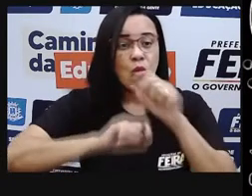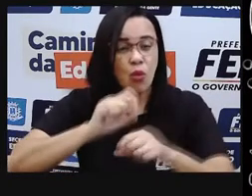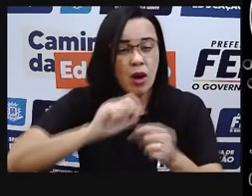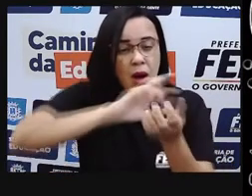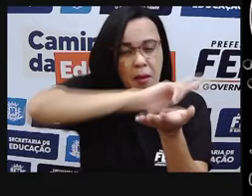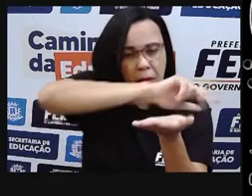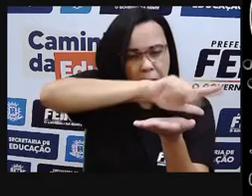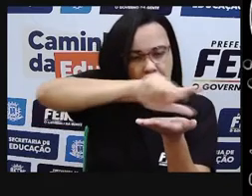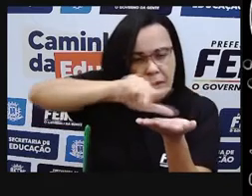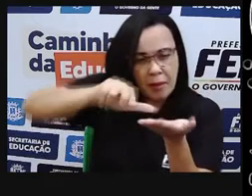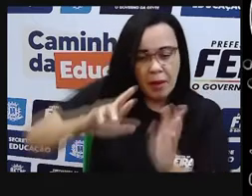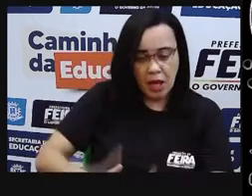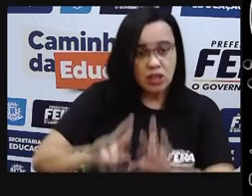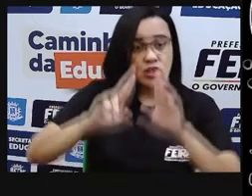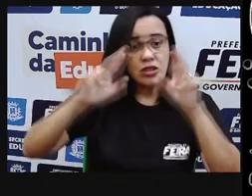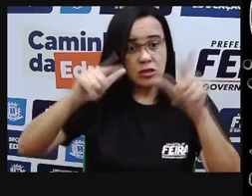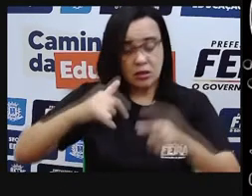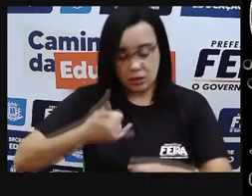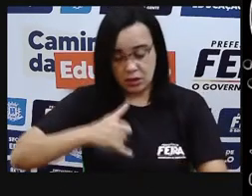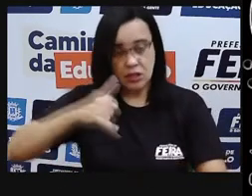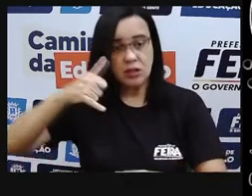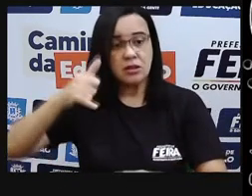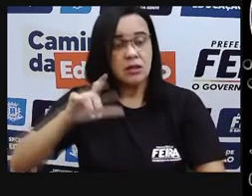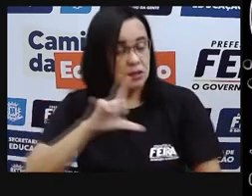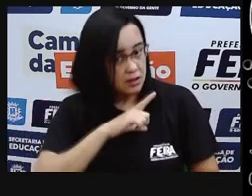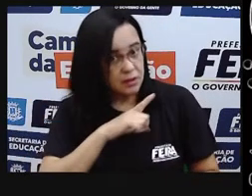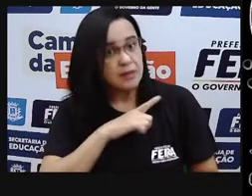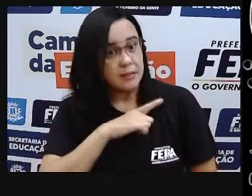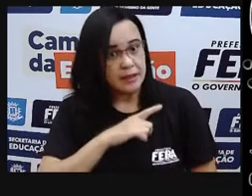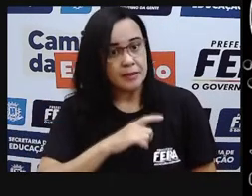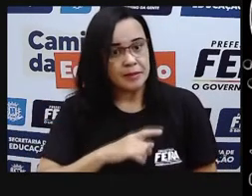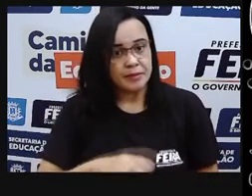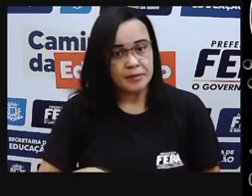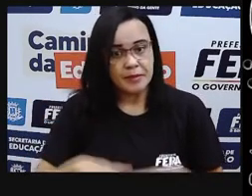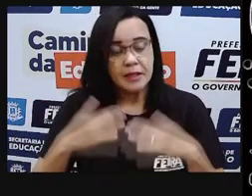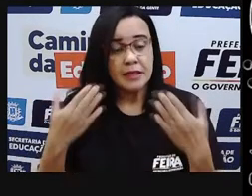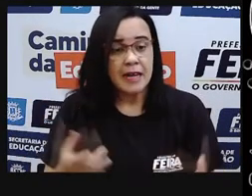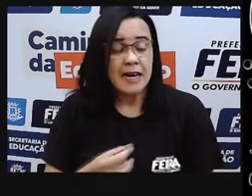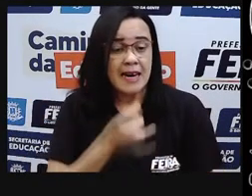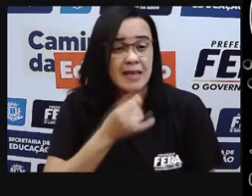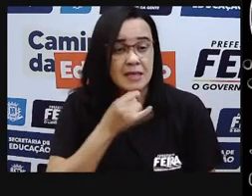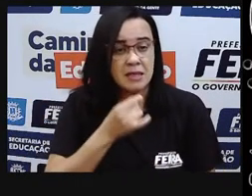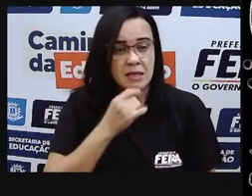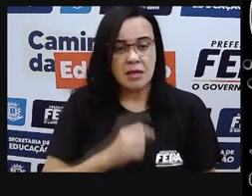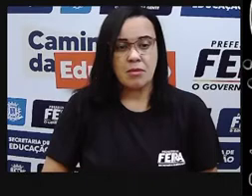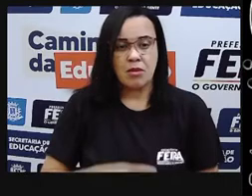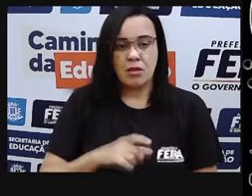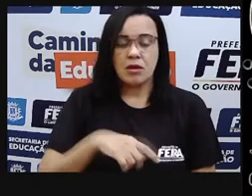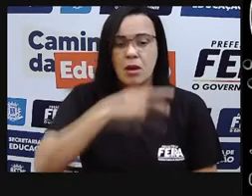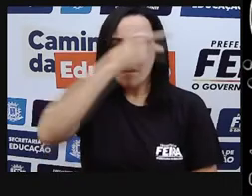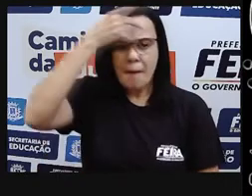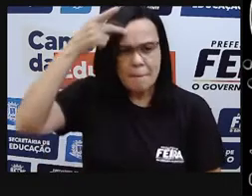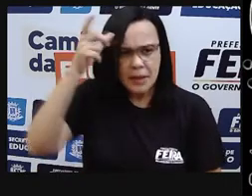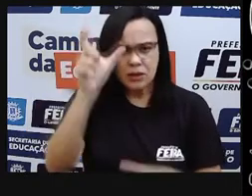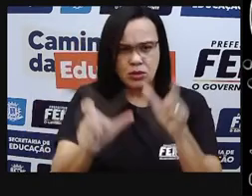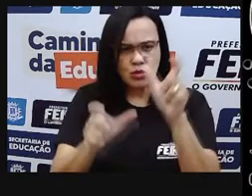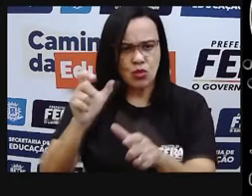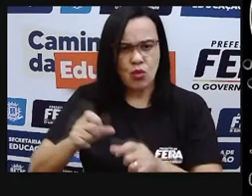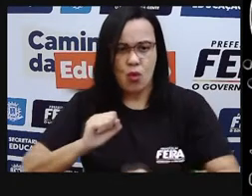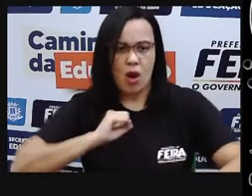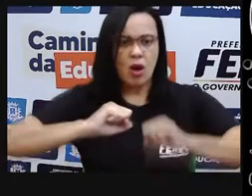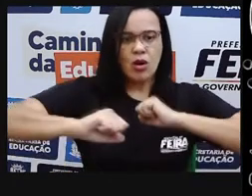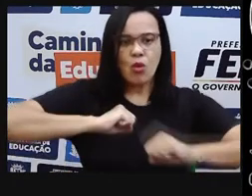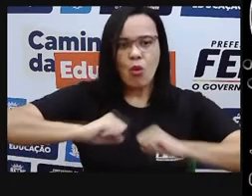exemplo, se eu vou correr, se eu estou correndo na Getúlio Vargas, né? Então, o que eu estou fazendo? É um